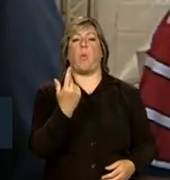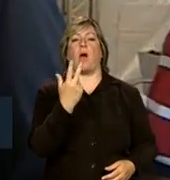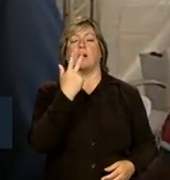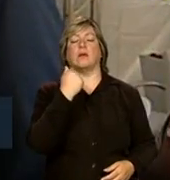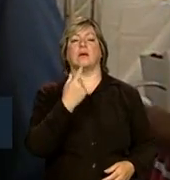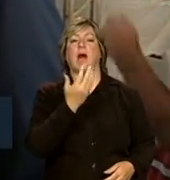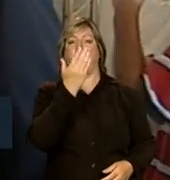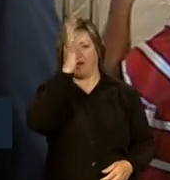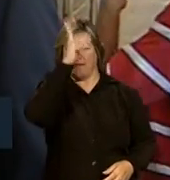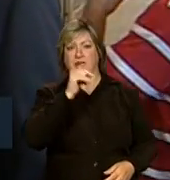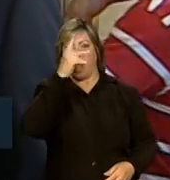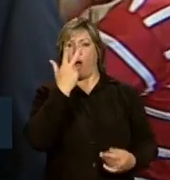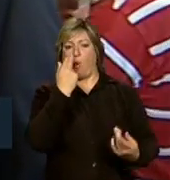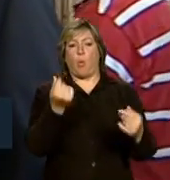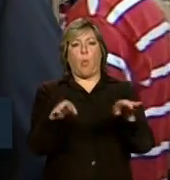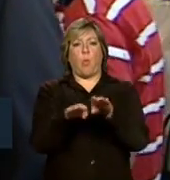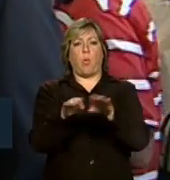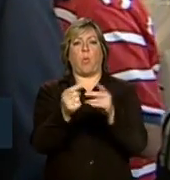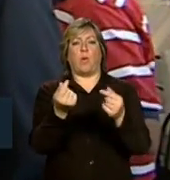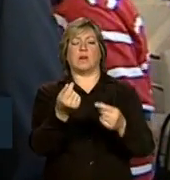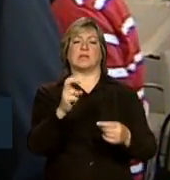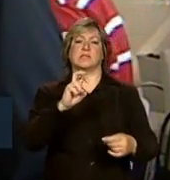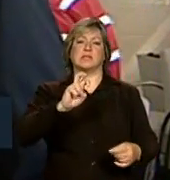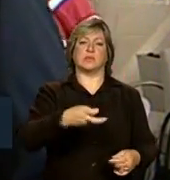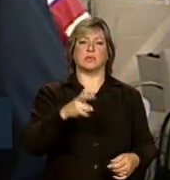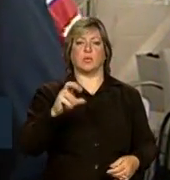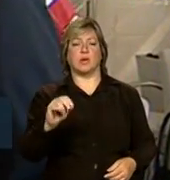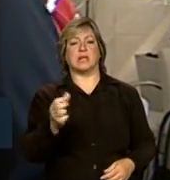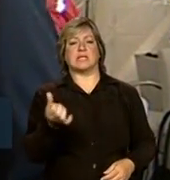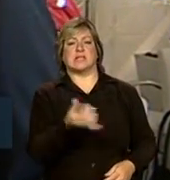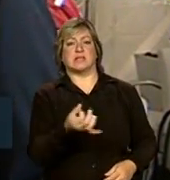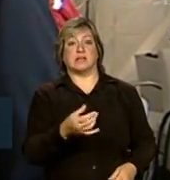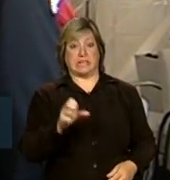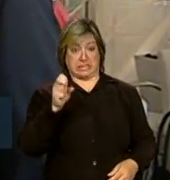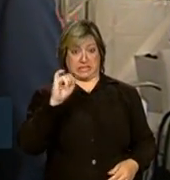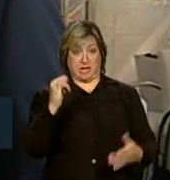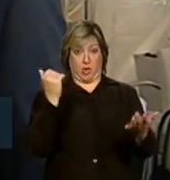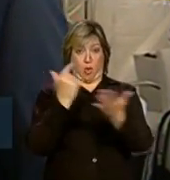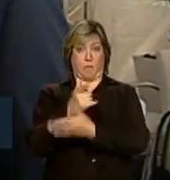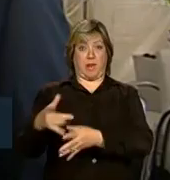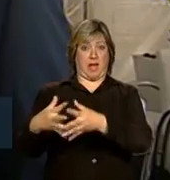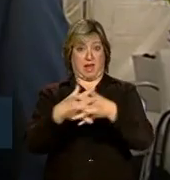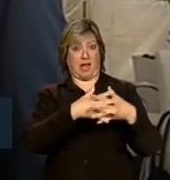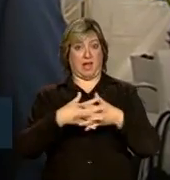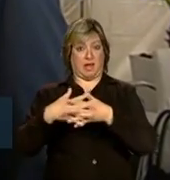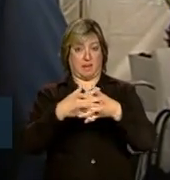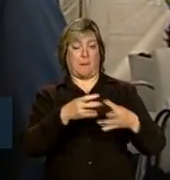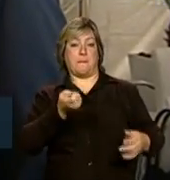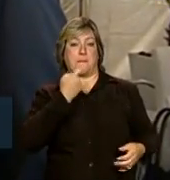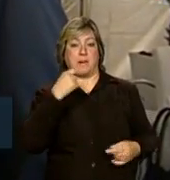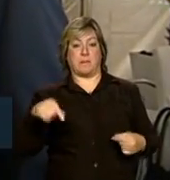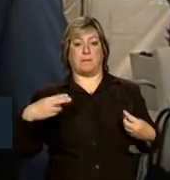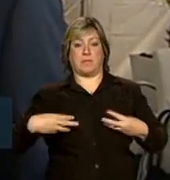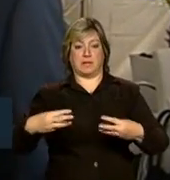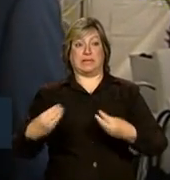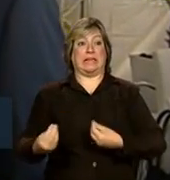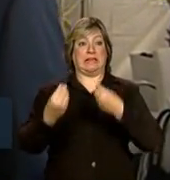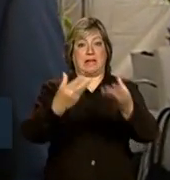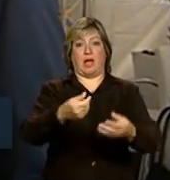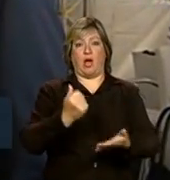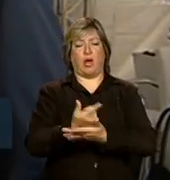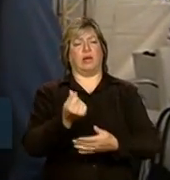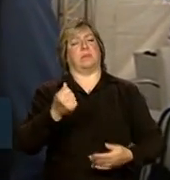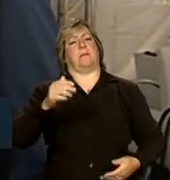,50, R 6,00. Se for comprado no caminhão do peixe, do Ministério da Pesca, que leva o pescado do produtor para o